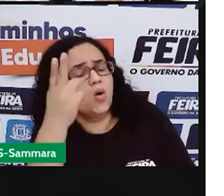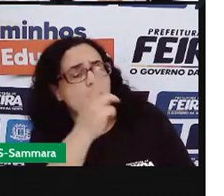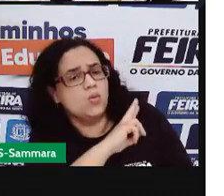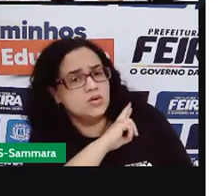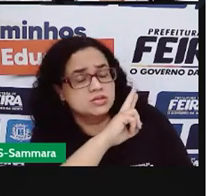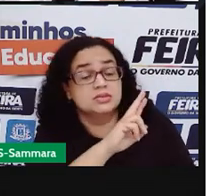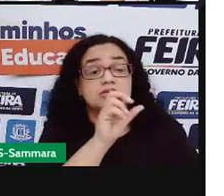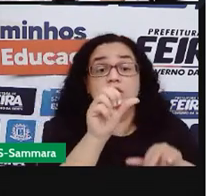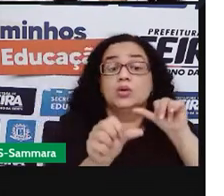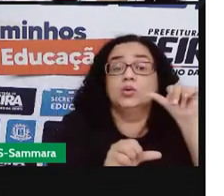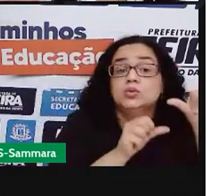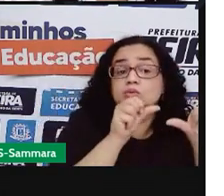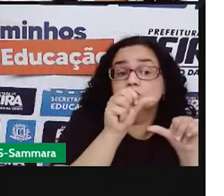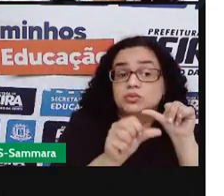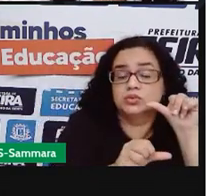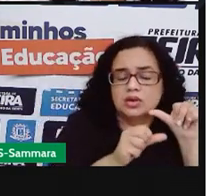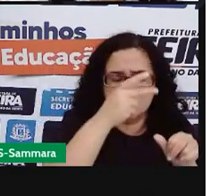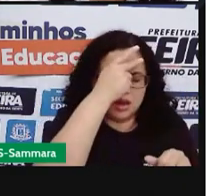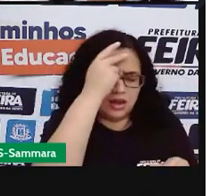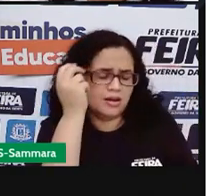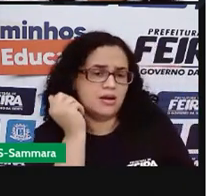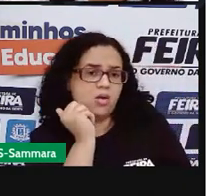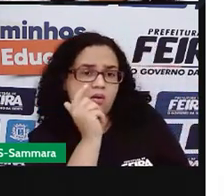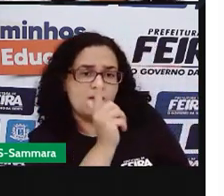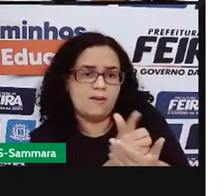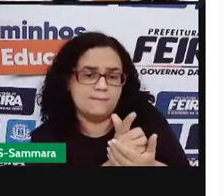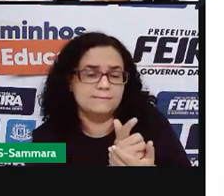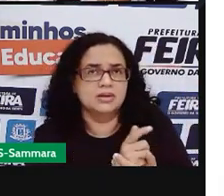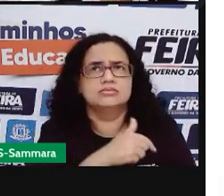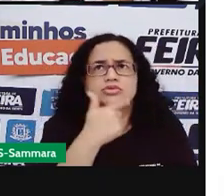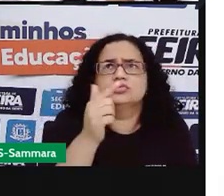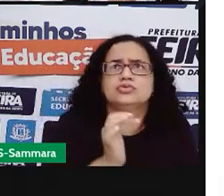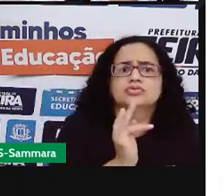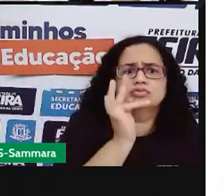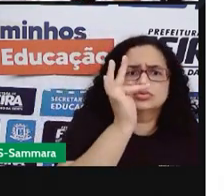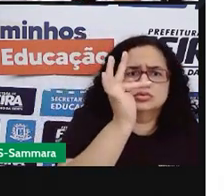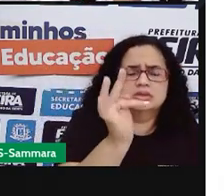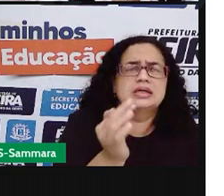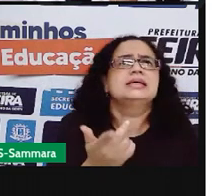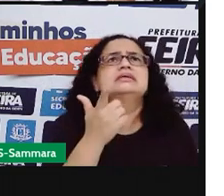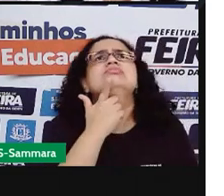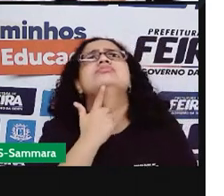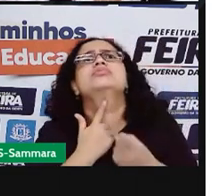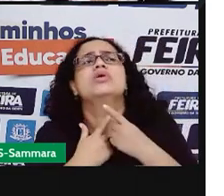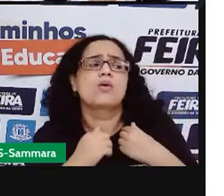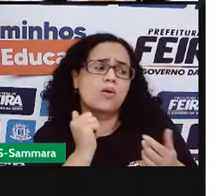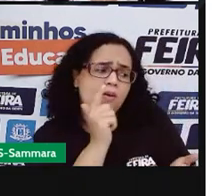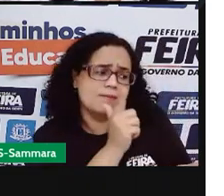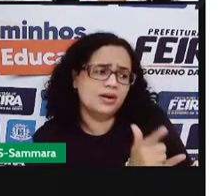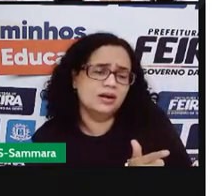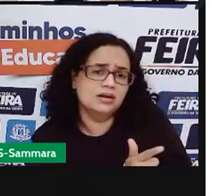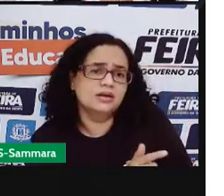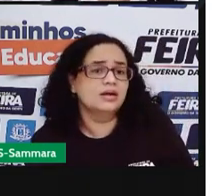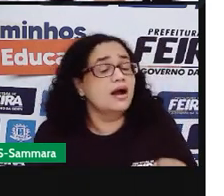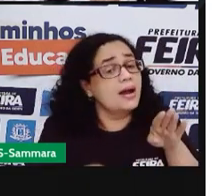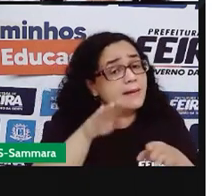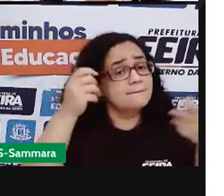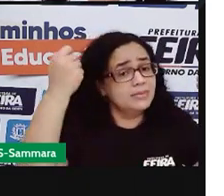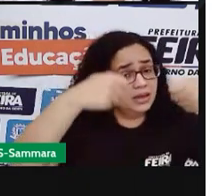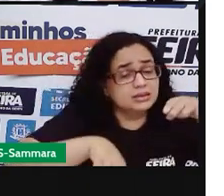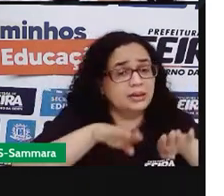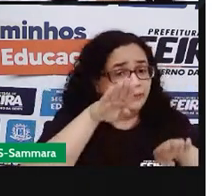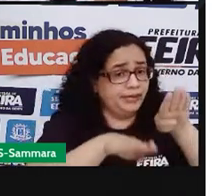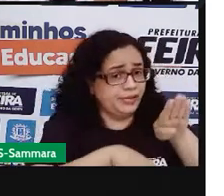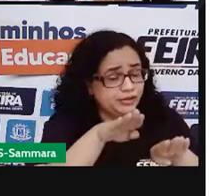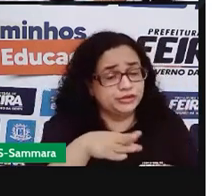transforma vocês nos consumidores do amanhã. Vocês desejam contra hoje, mas depende dos responsáveis,